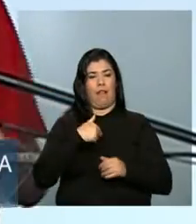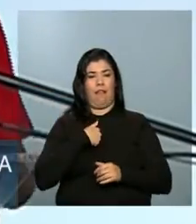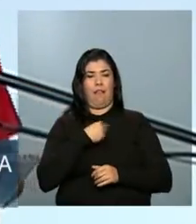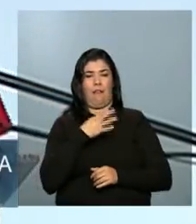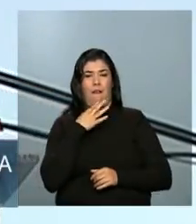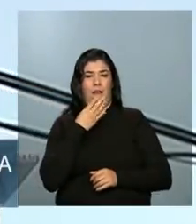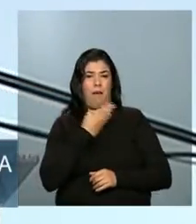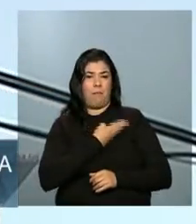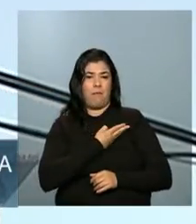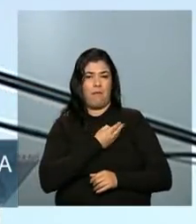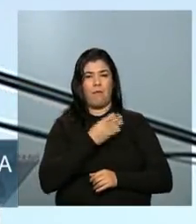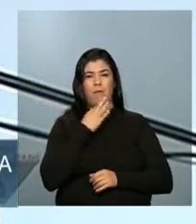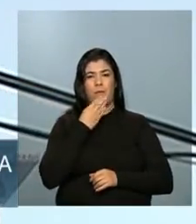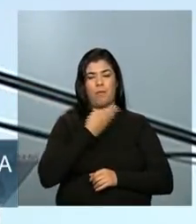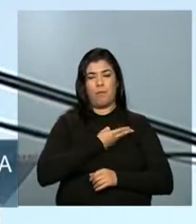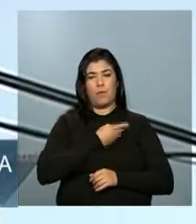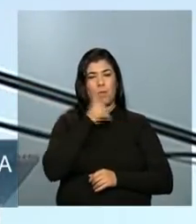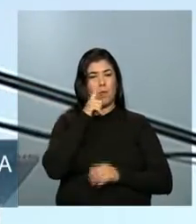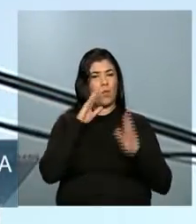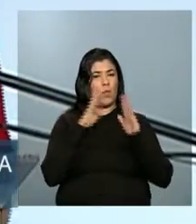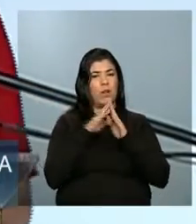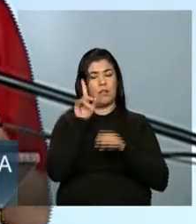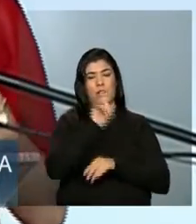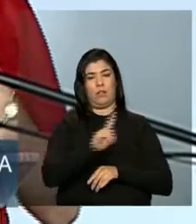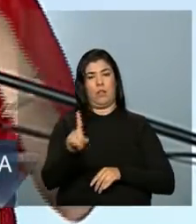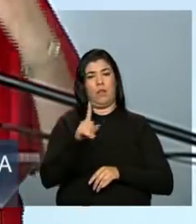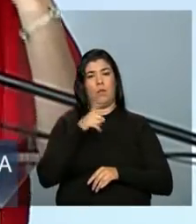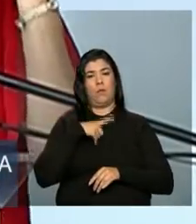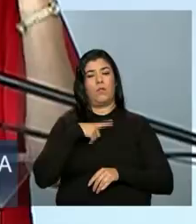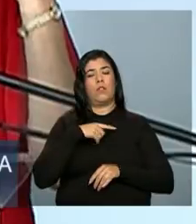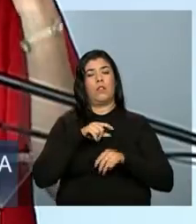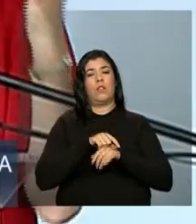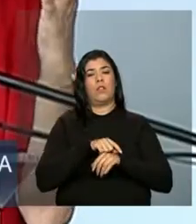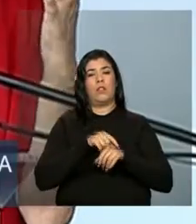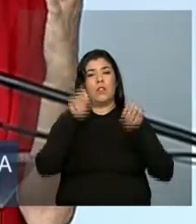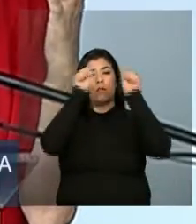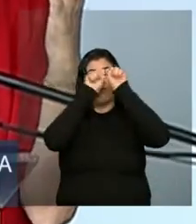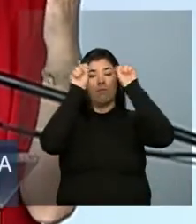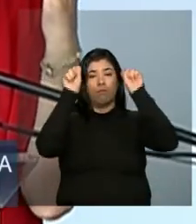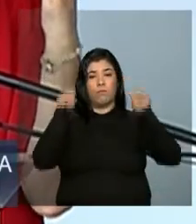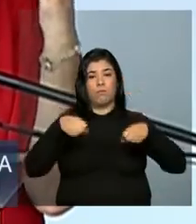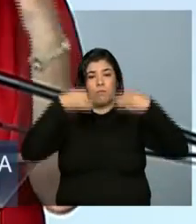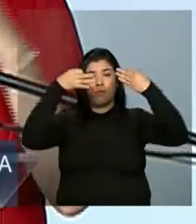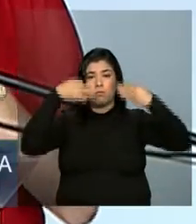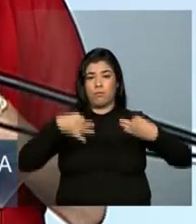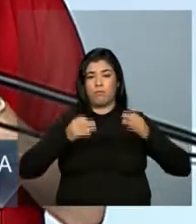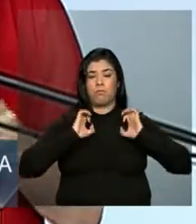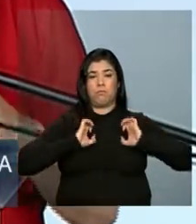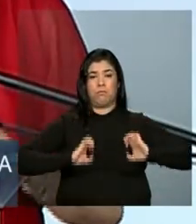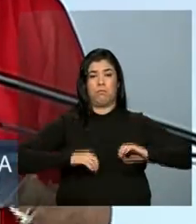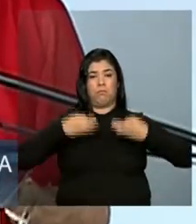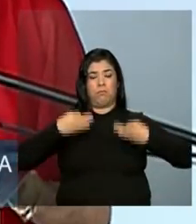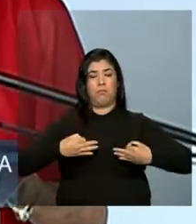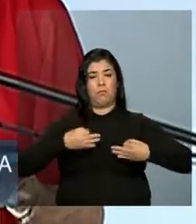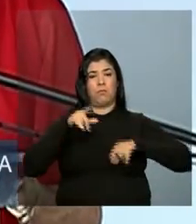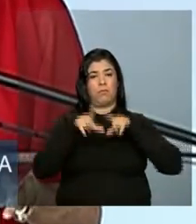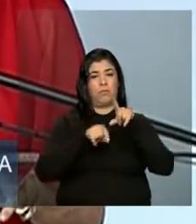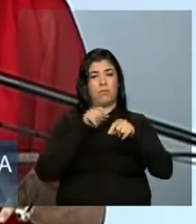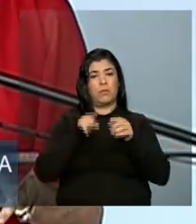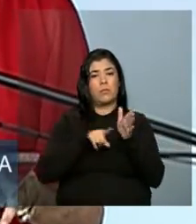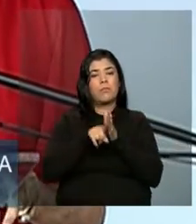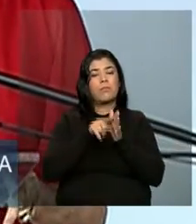amizade ali. E nós queremos uma coisa fundamental, que a vida dessas